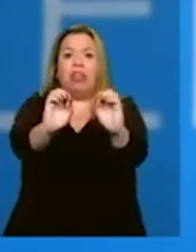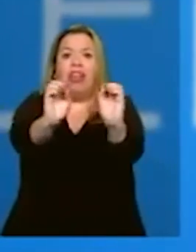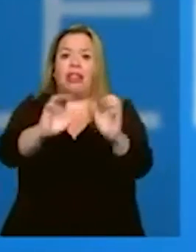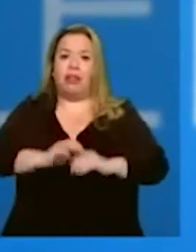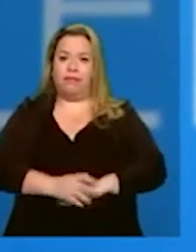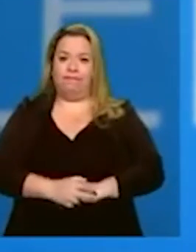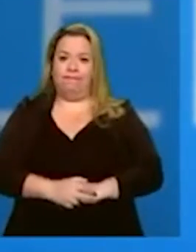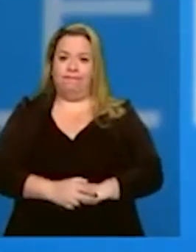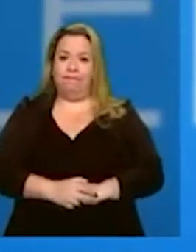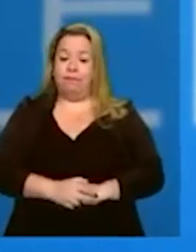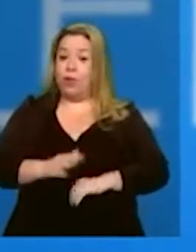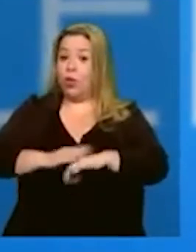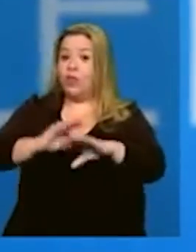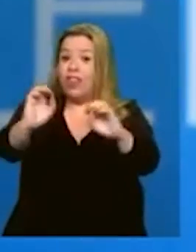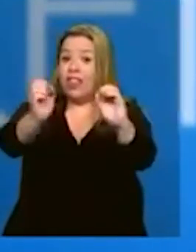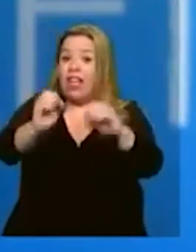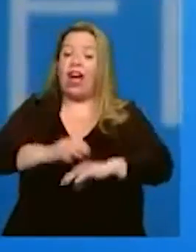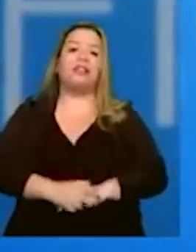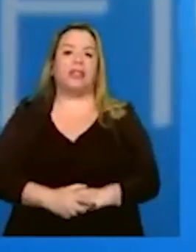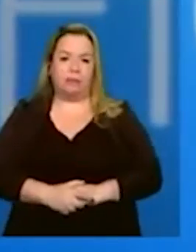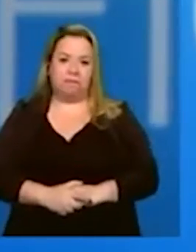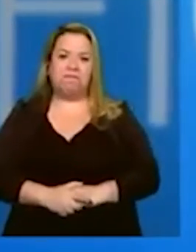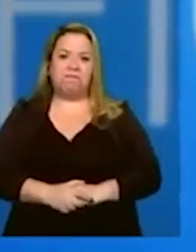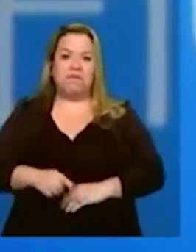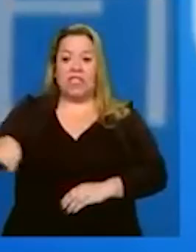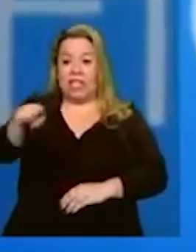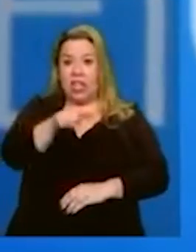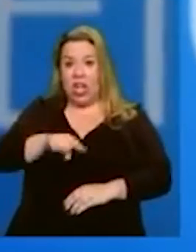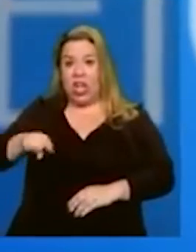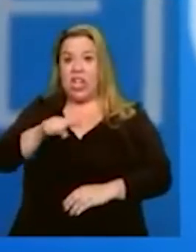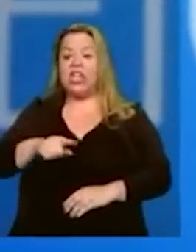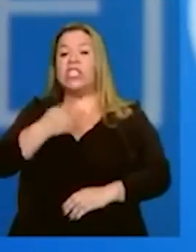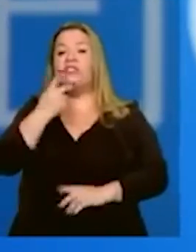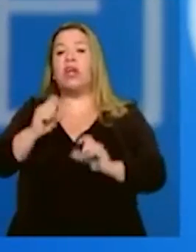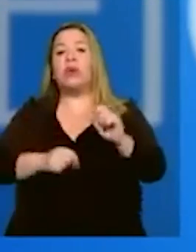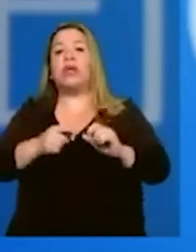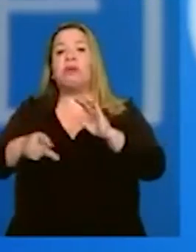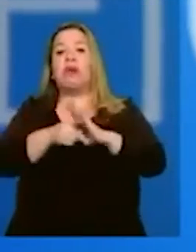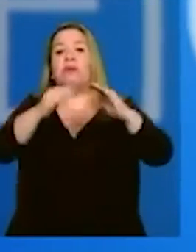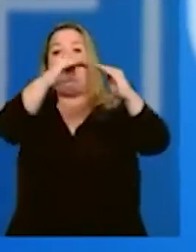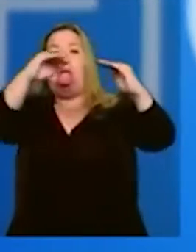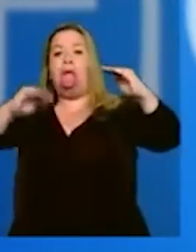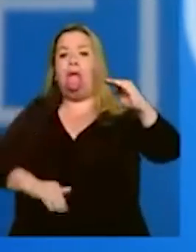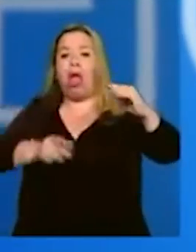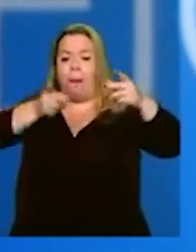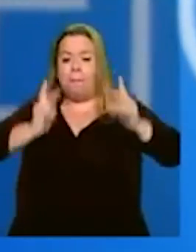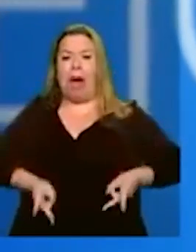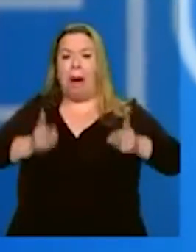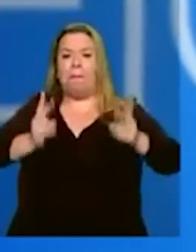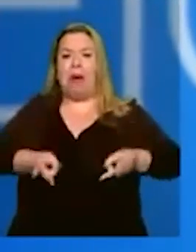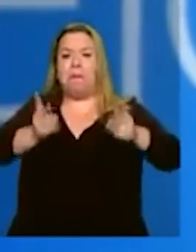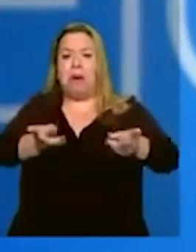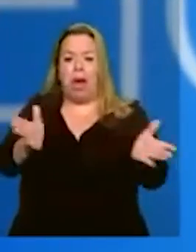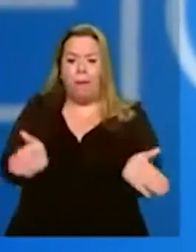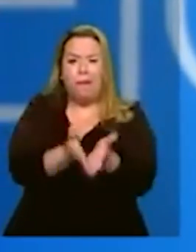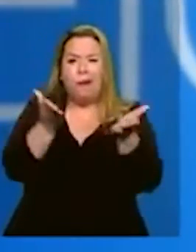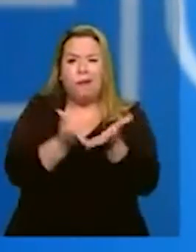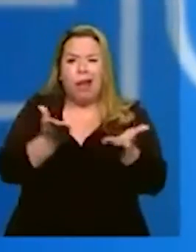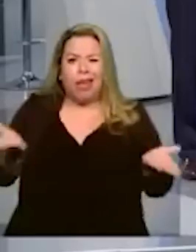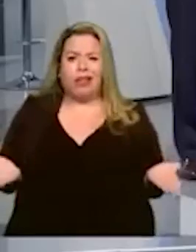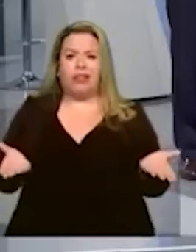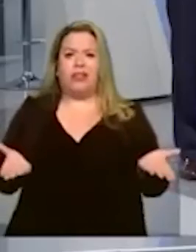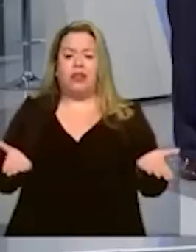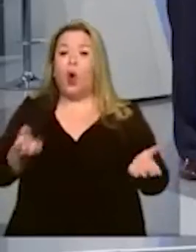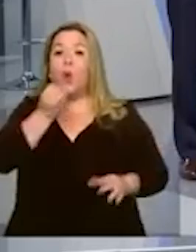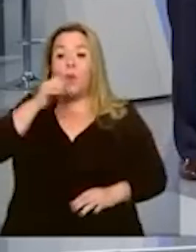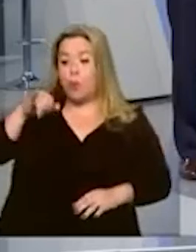Nada. Ou seja, nos condenaram ao subdesenvolvimento, nos condenaram à pobreza. Deixamos de aproveitar uma oportunidade. E